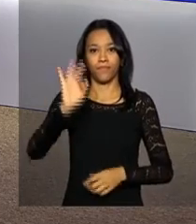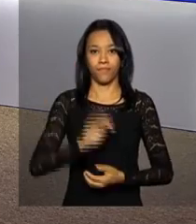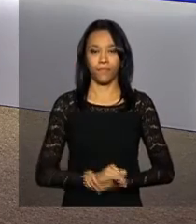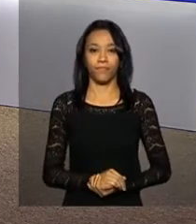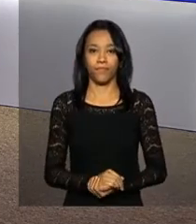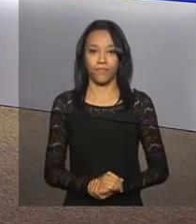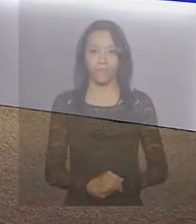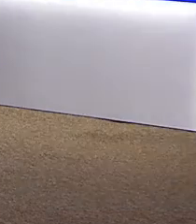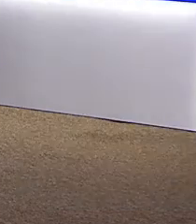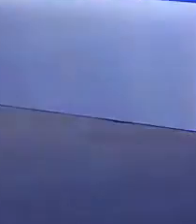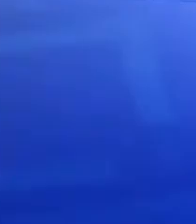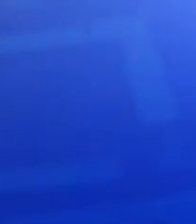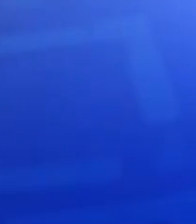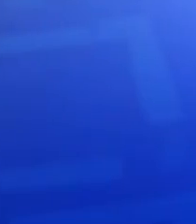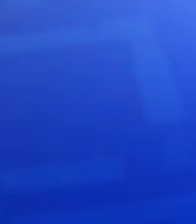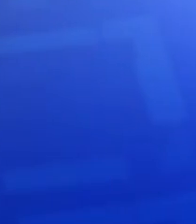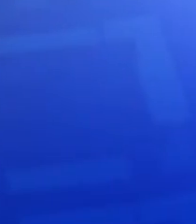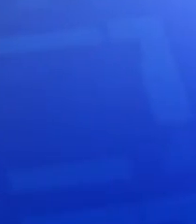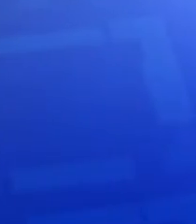Federal. Tchau.